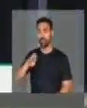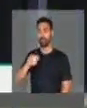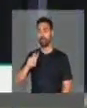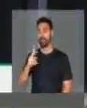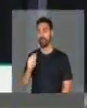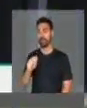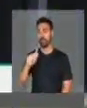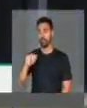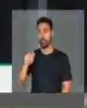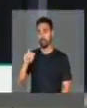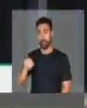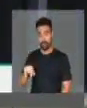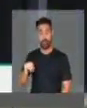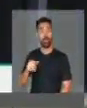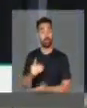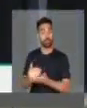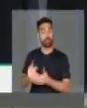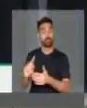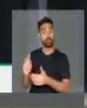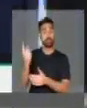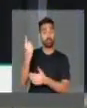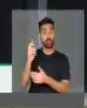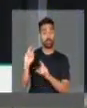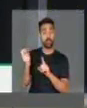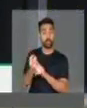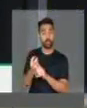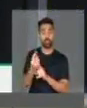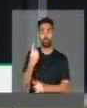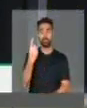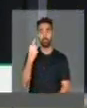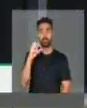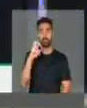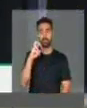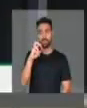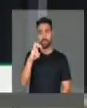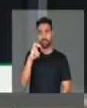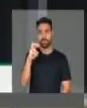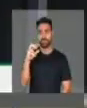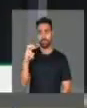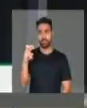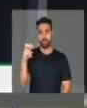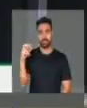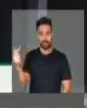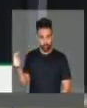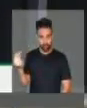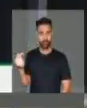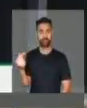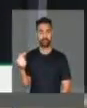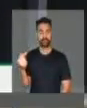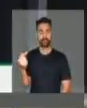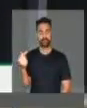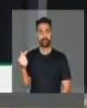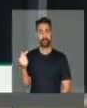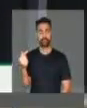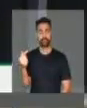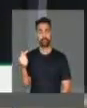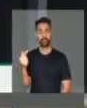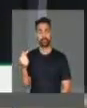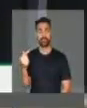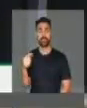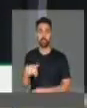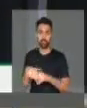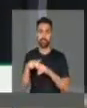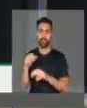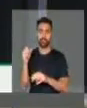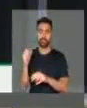culto protestante no Brasil em 1557, e ele ficou eternizado por um